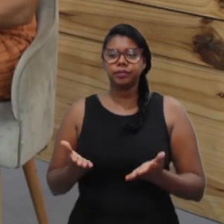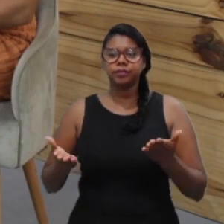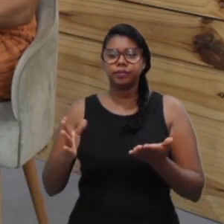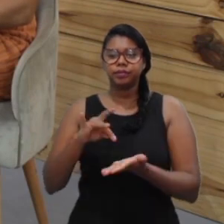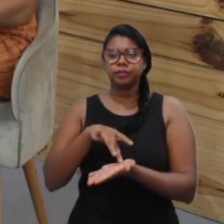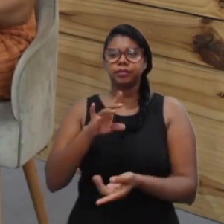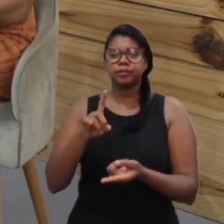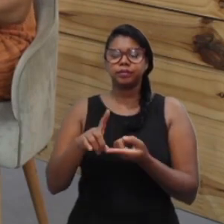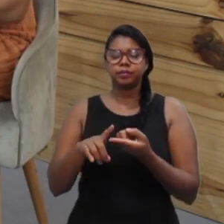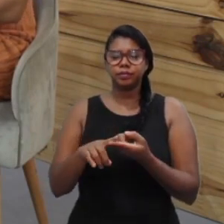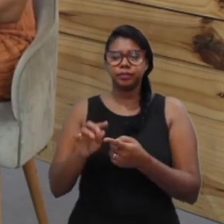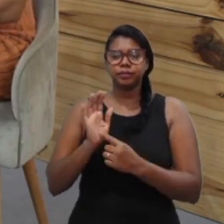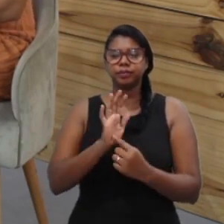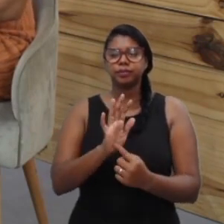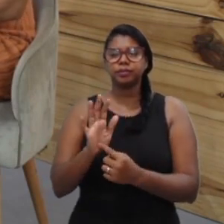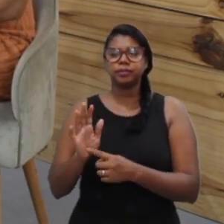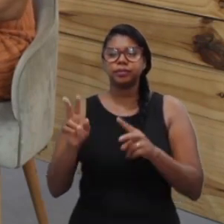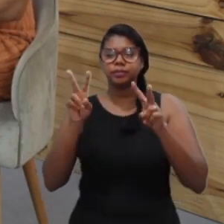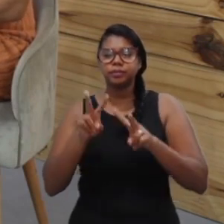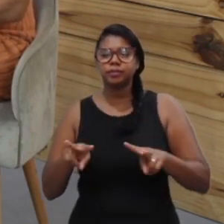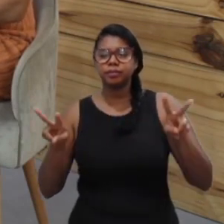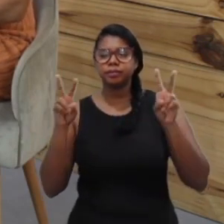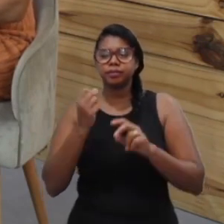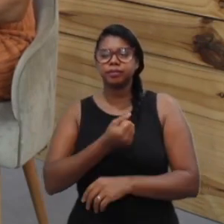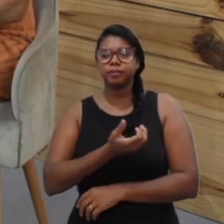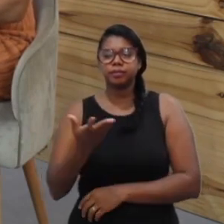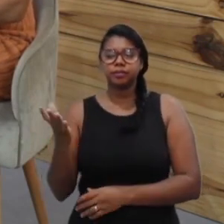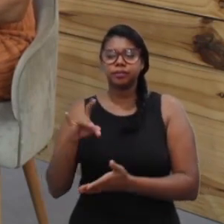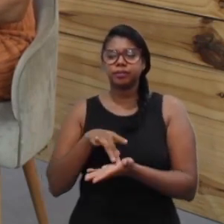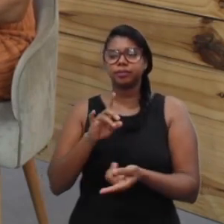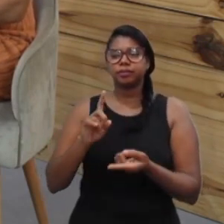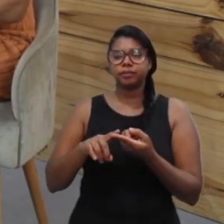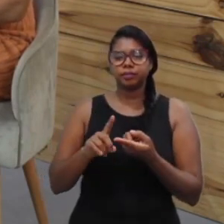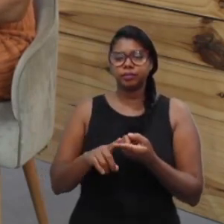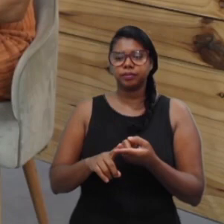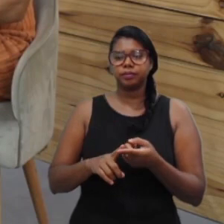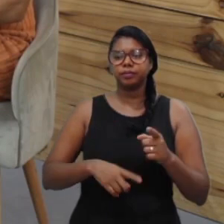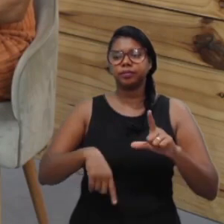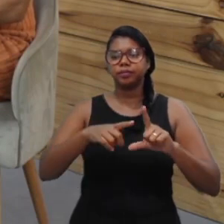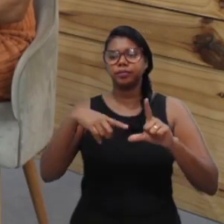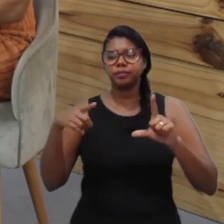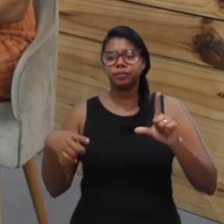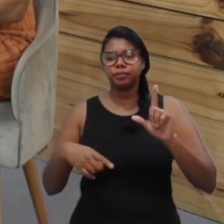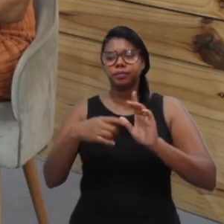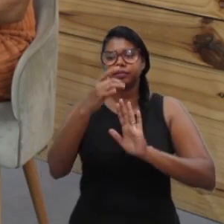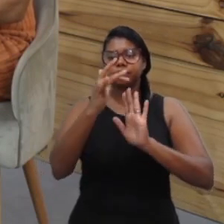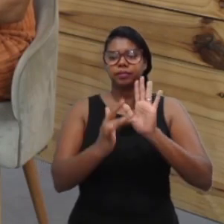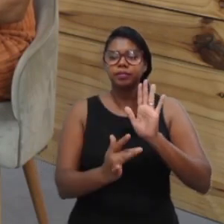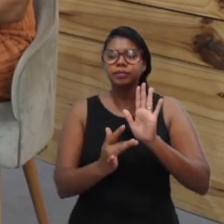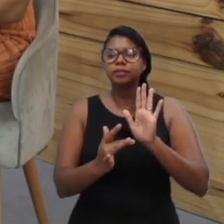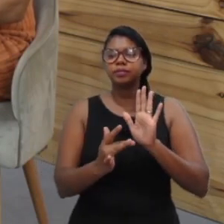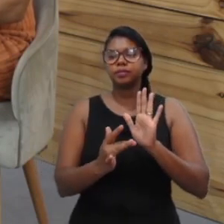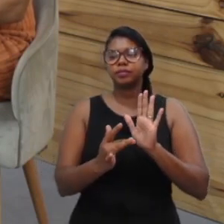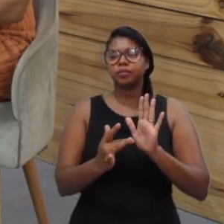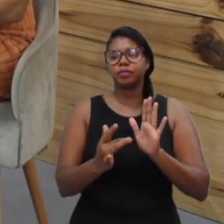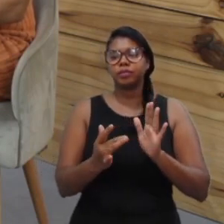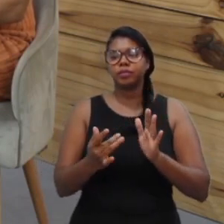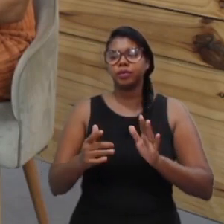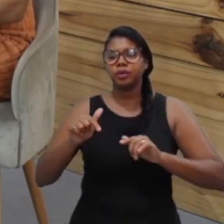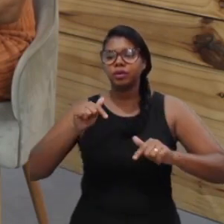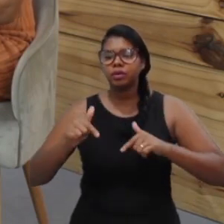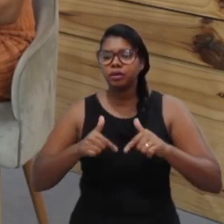ver o número de demandas que está chegando, de serviço, a